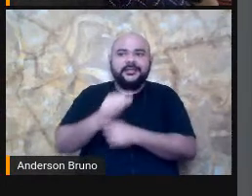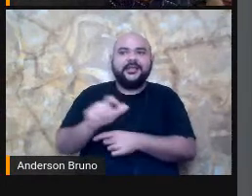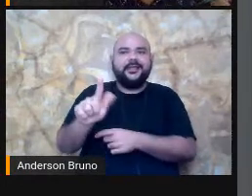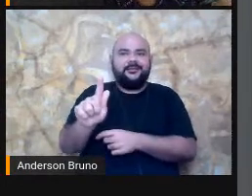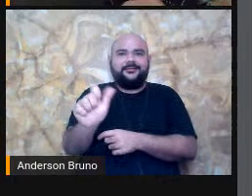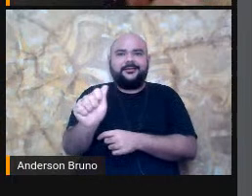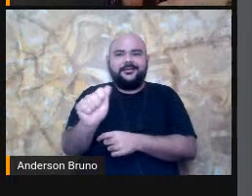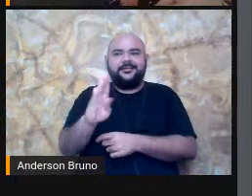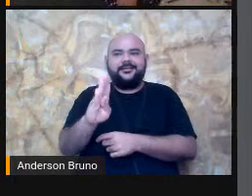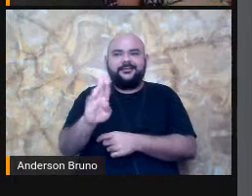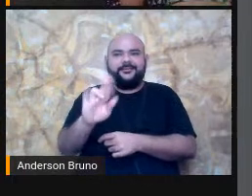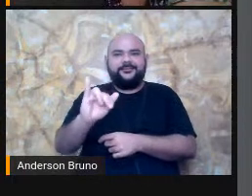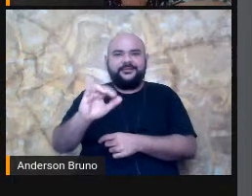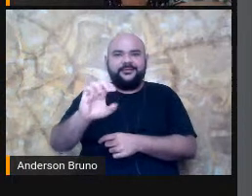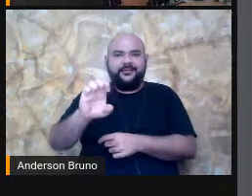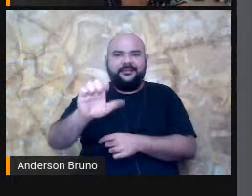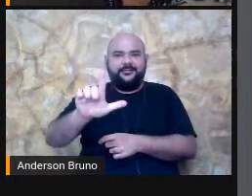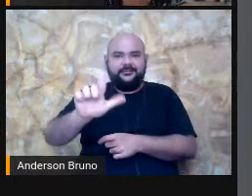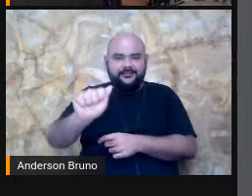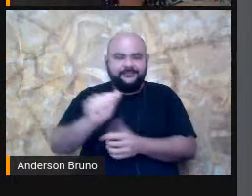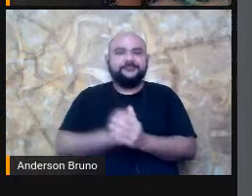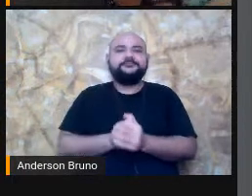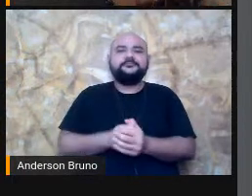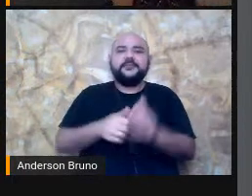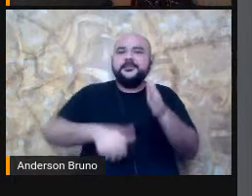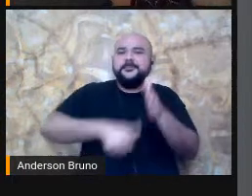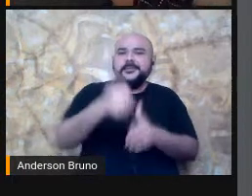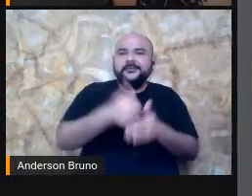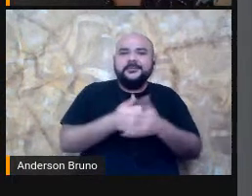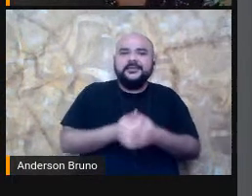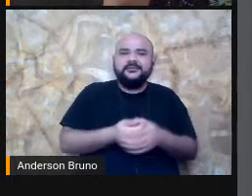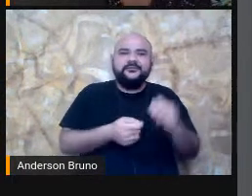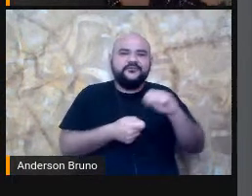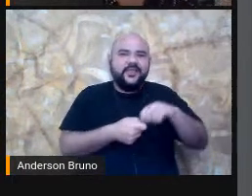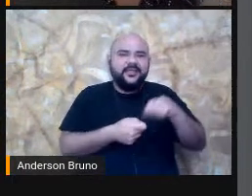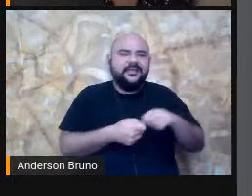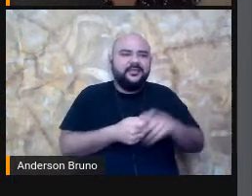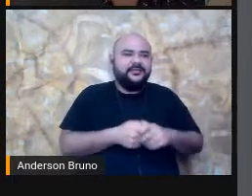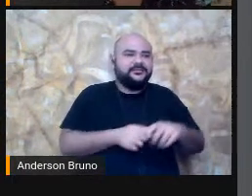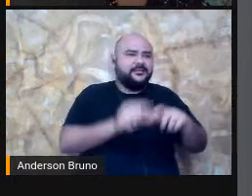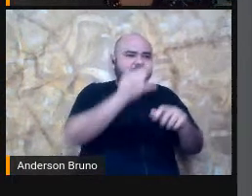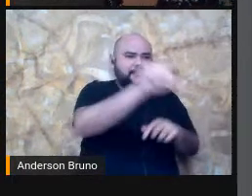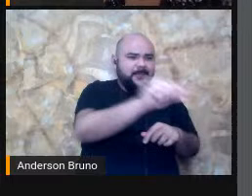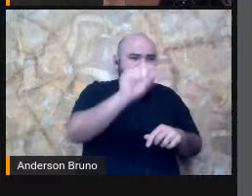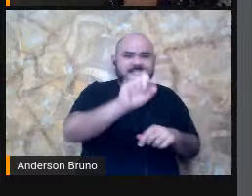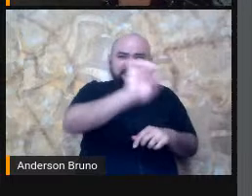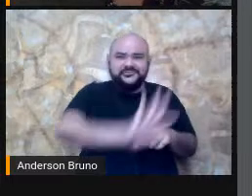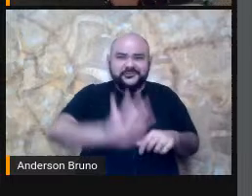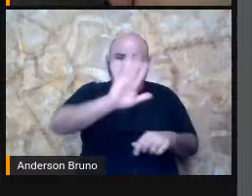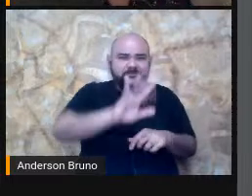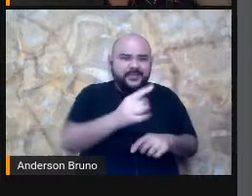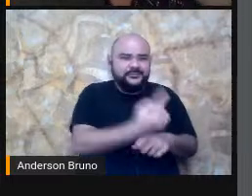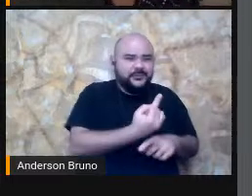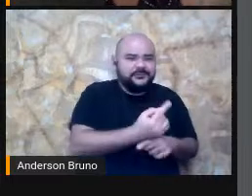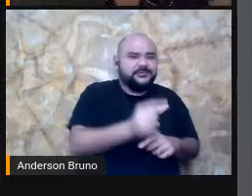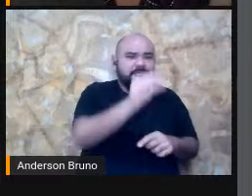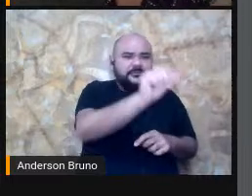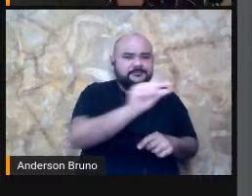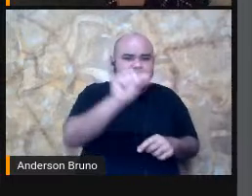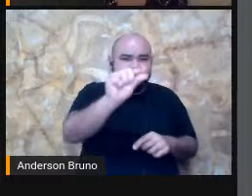O material Dela Primeiro Com símbolos Isolados Então tinham Substantivos Aí separamos As categorias